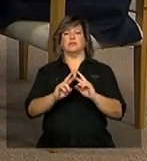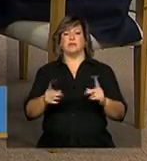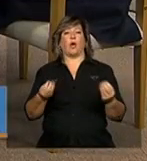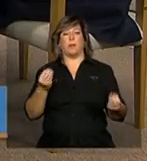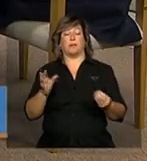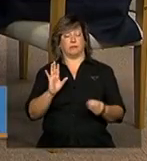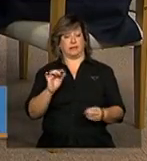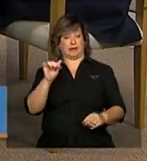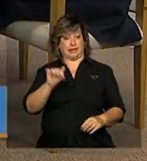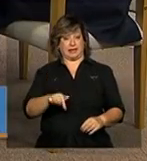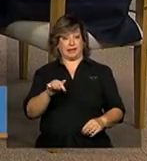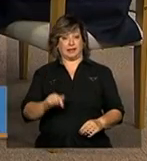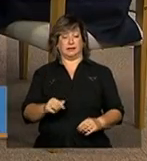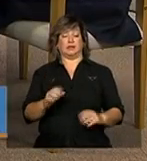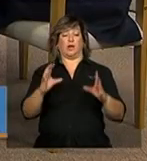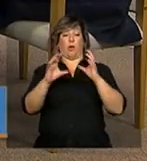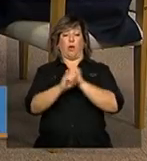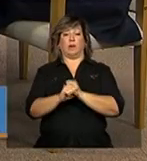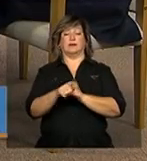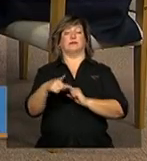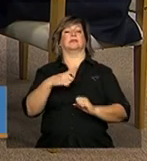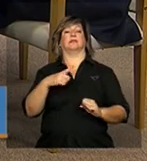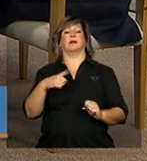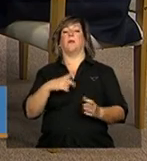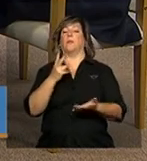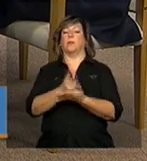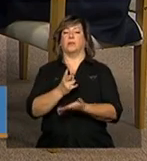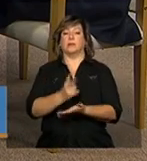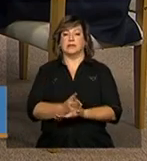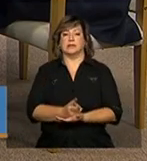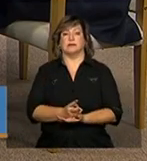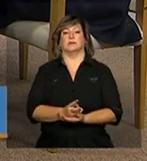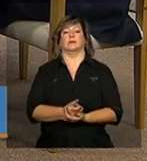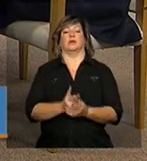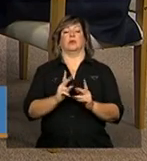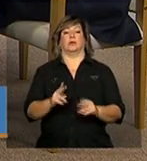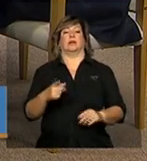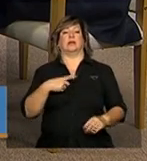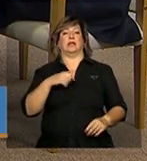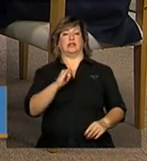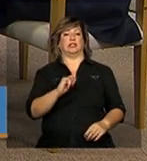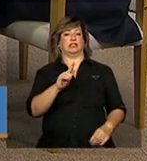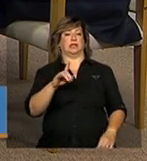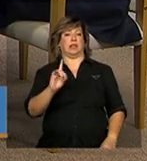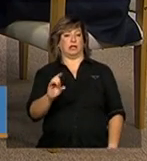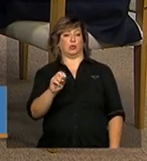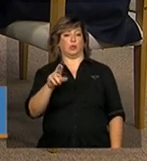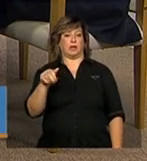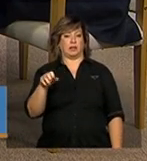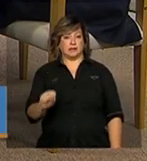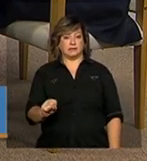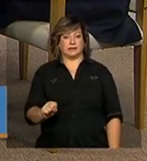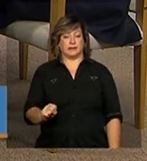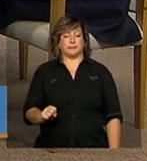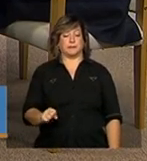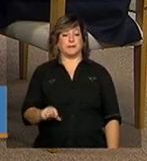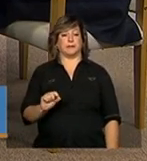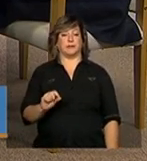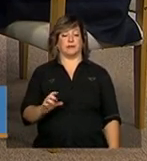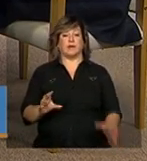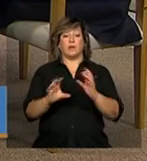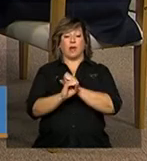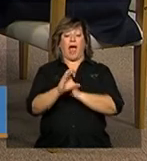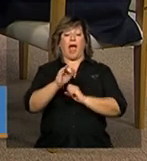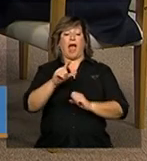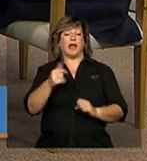mesma lógica do IGD suas e o que vai importar vai ser o saldo em caixa no último dia onde se houver se tiver